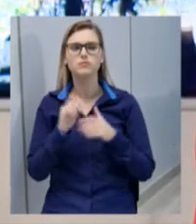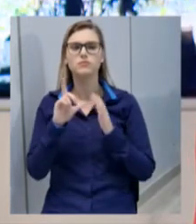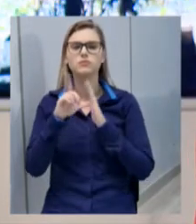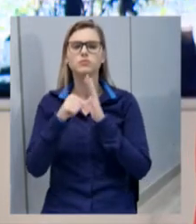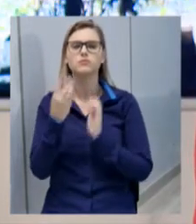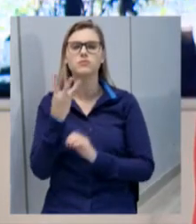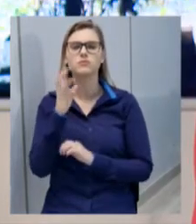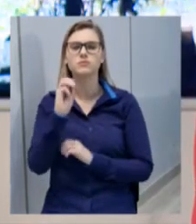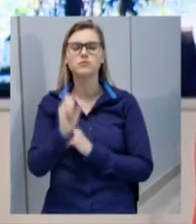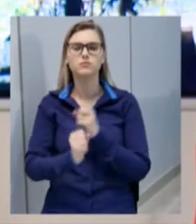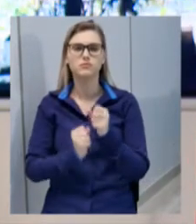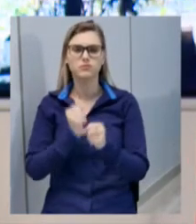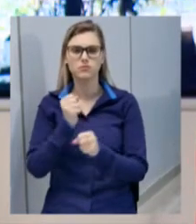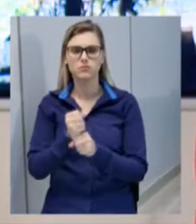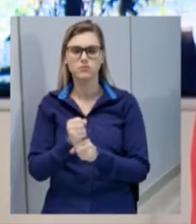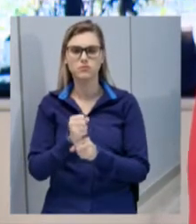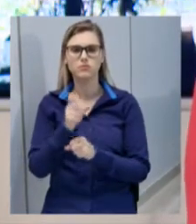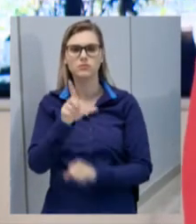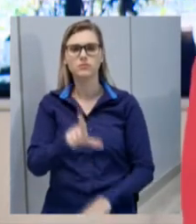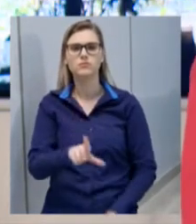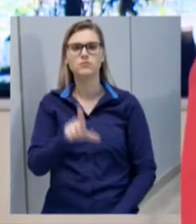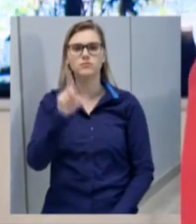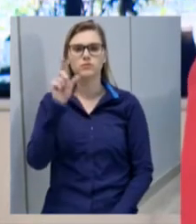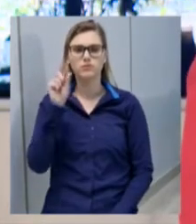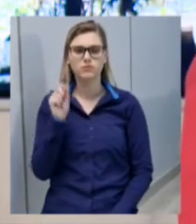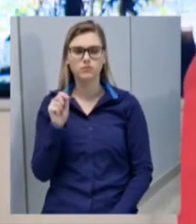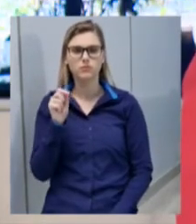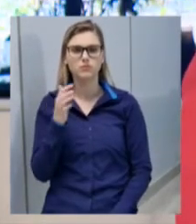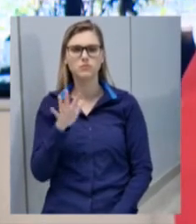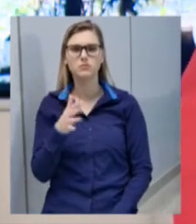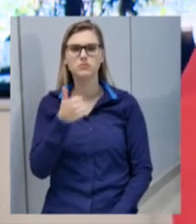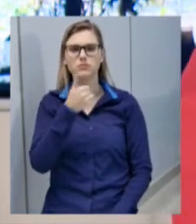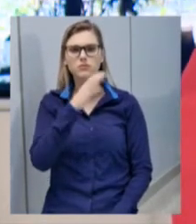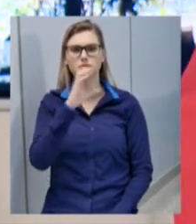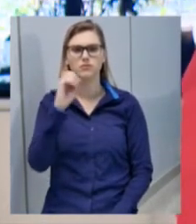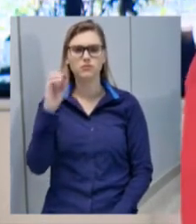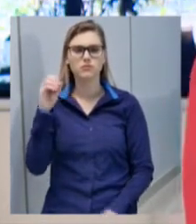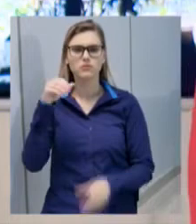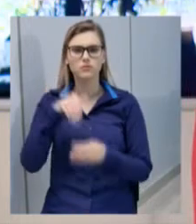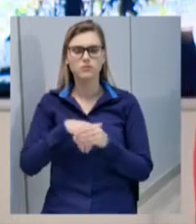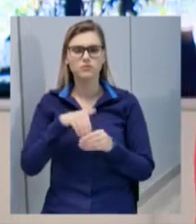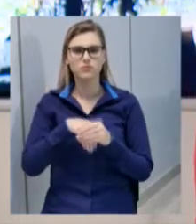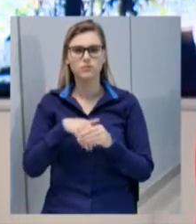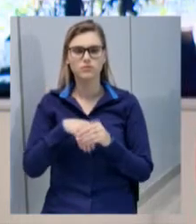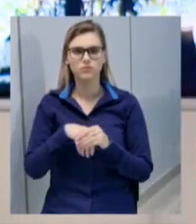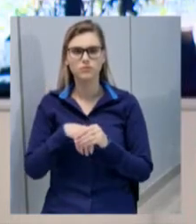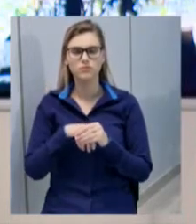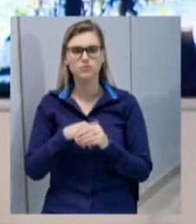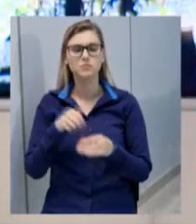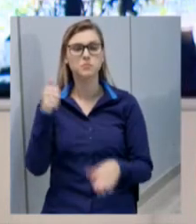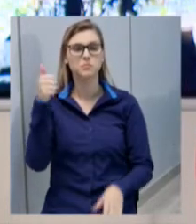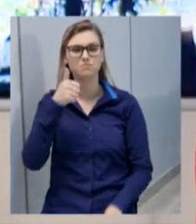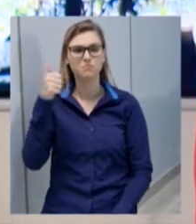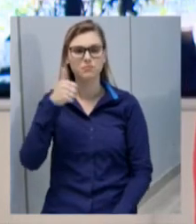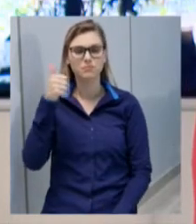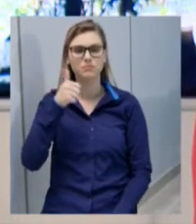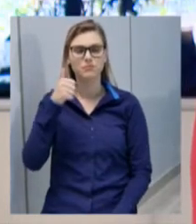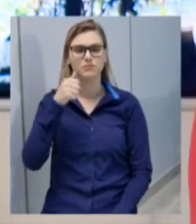30 anos, elegeu, por aproximadamente 100 votos a 10, a primeira patroa